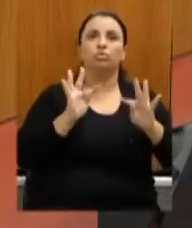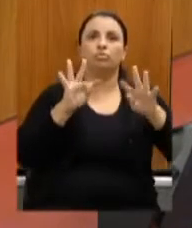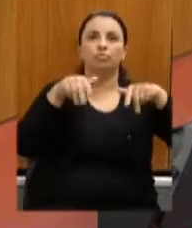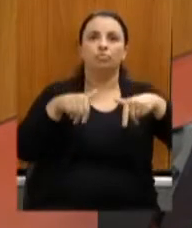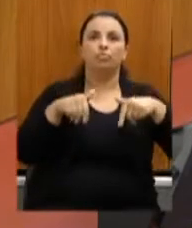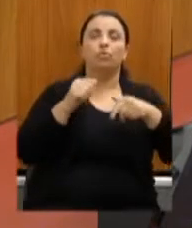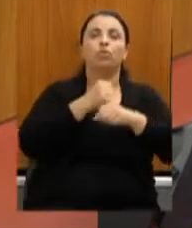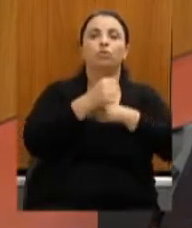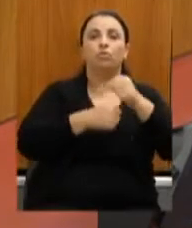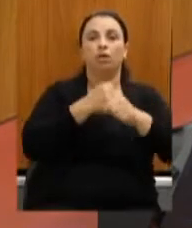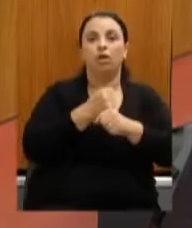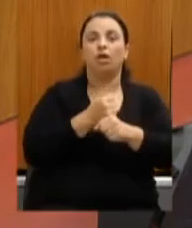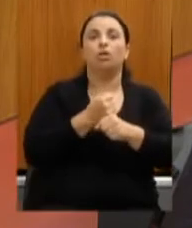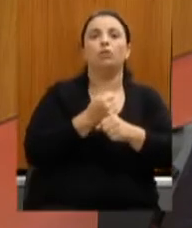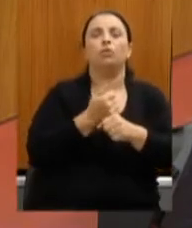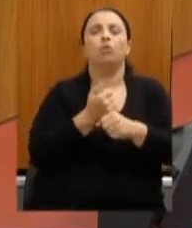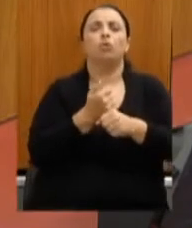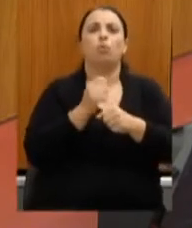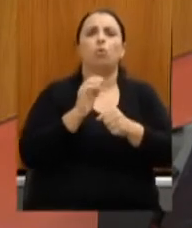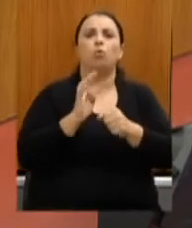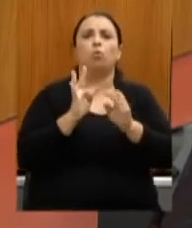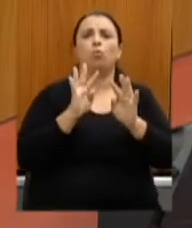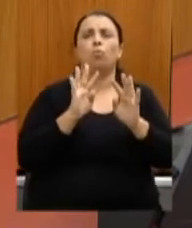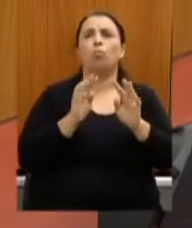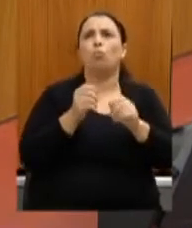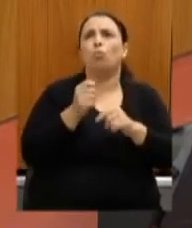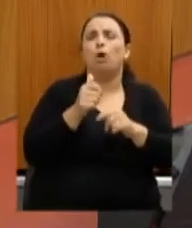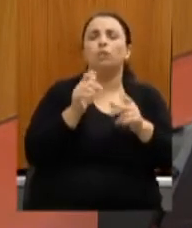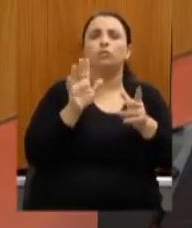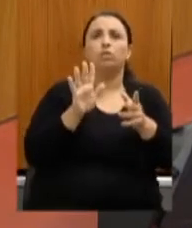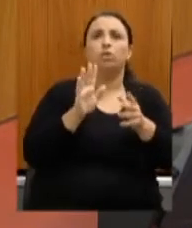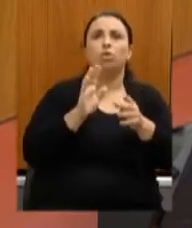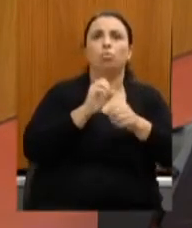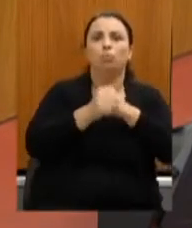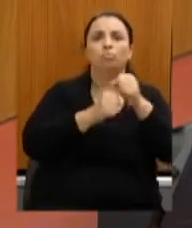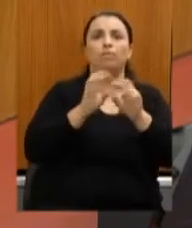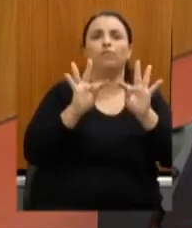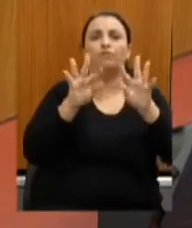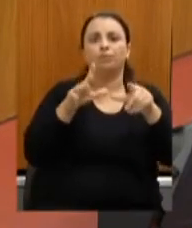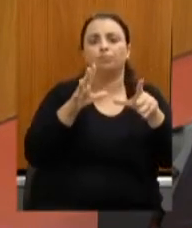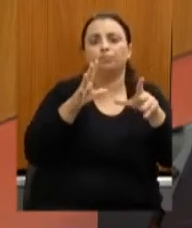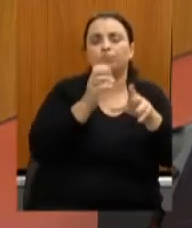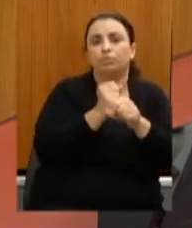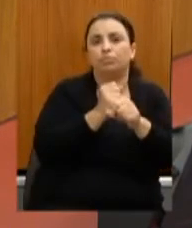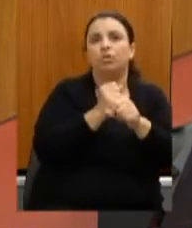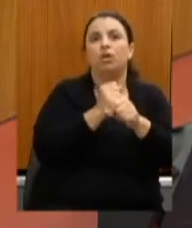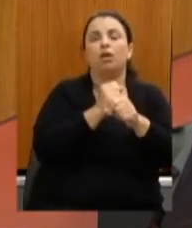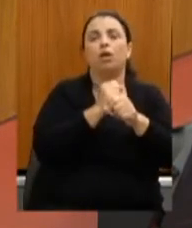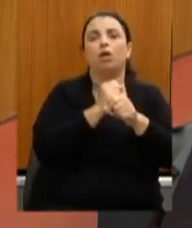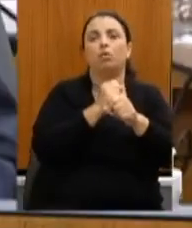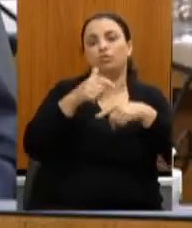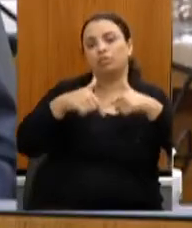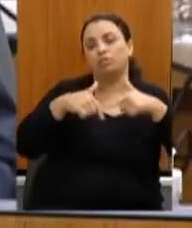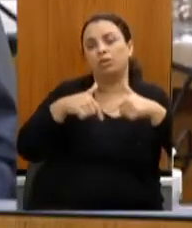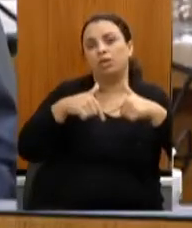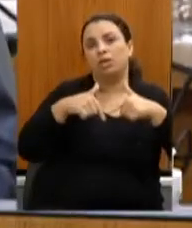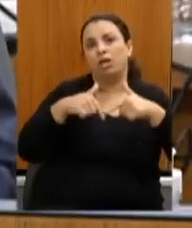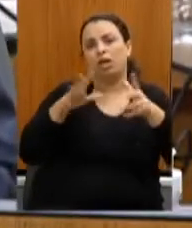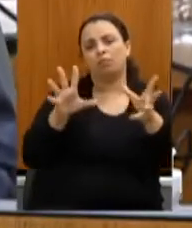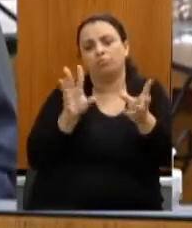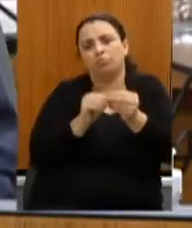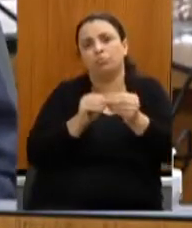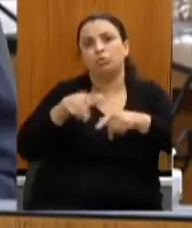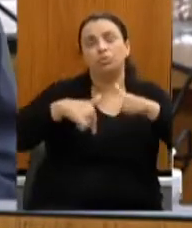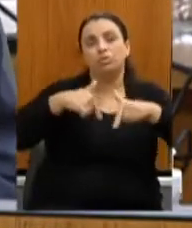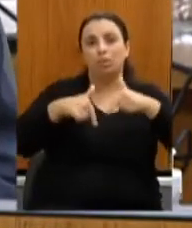caminhando aí para o fechamento do ano em relação aos trabalhos nessa casa e no